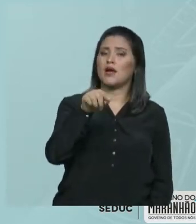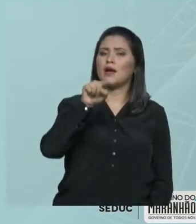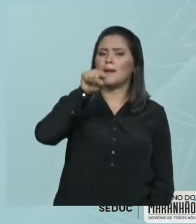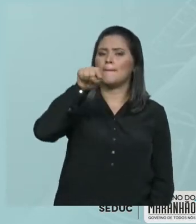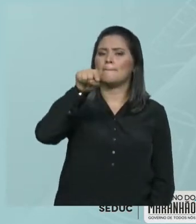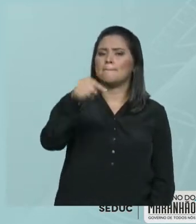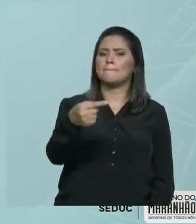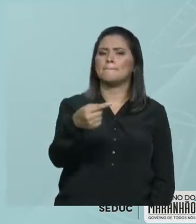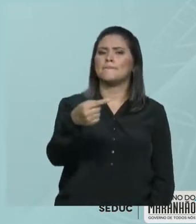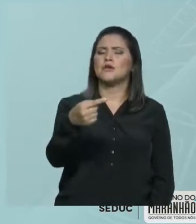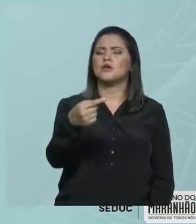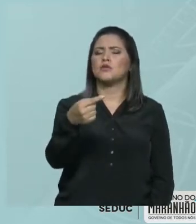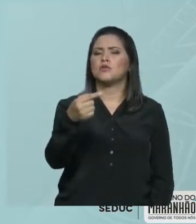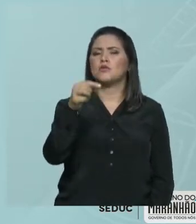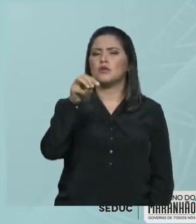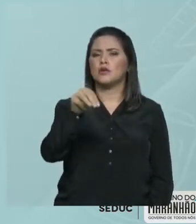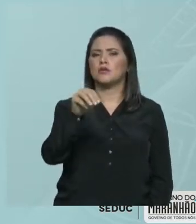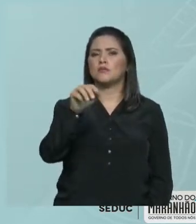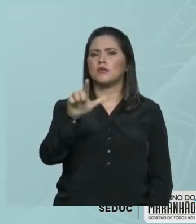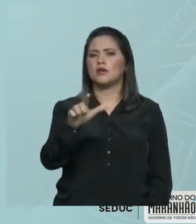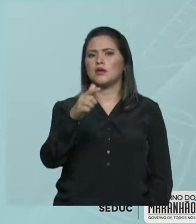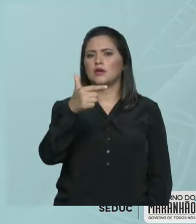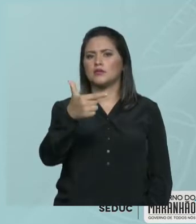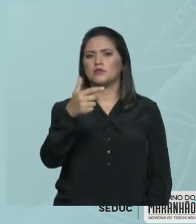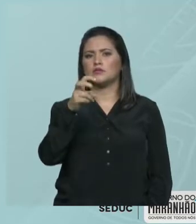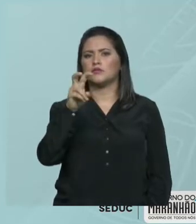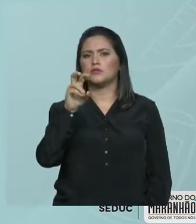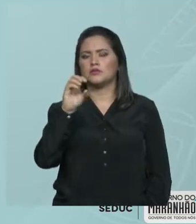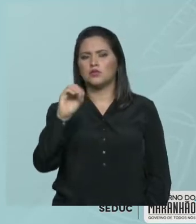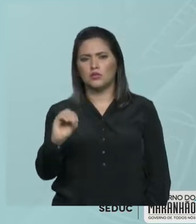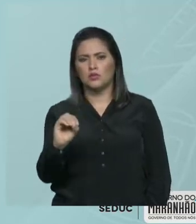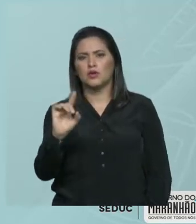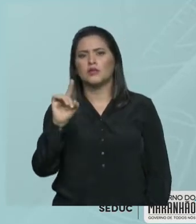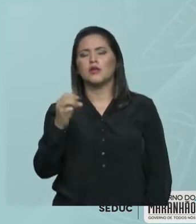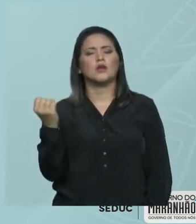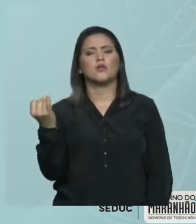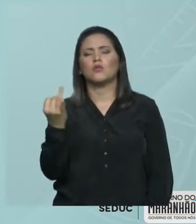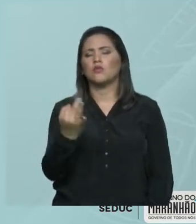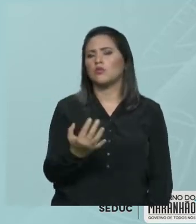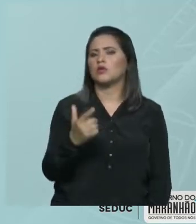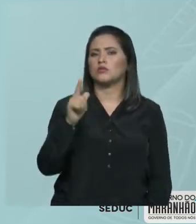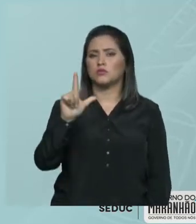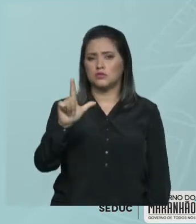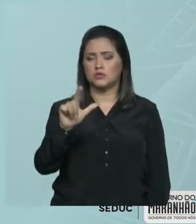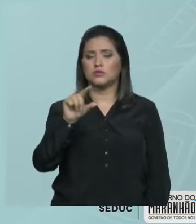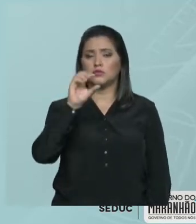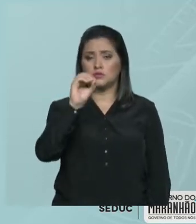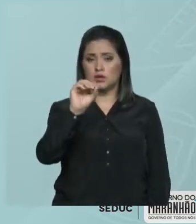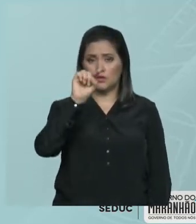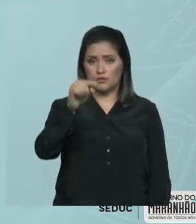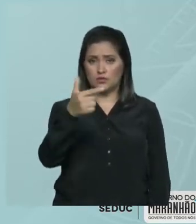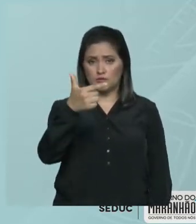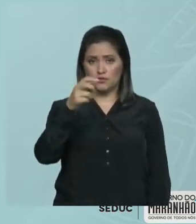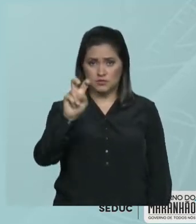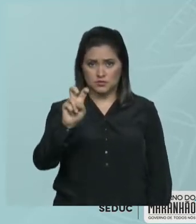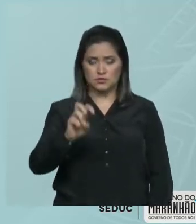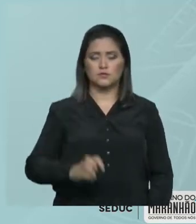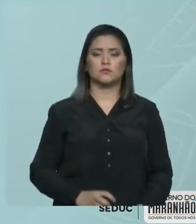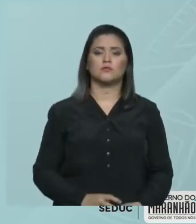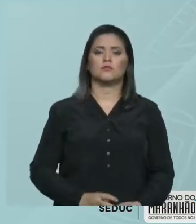ml são quantos litros? Faz uma regra de 3 bem simples, ok? Divide por 1.000, a princípio.